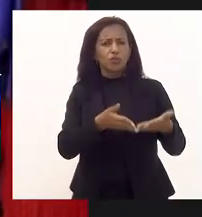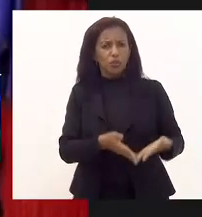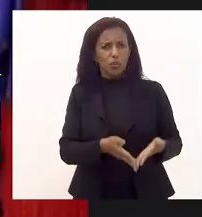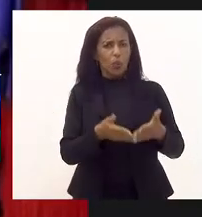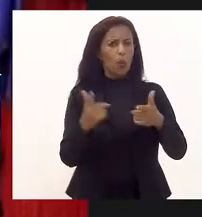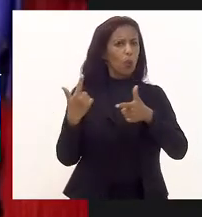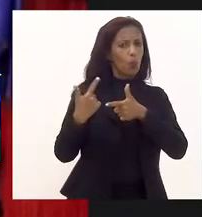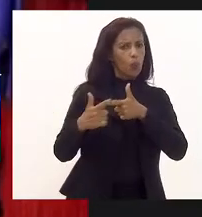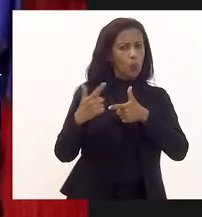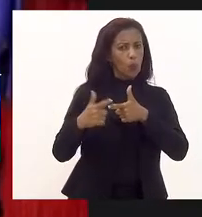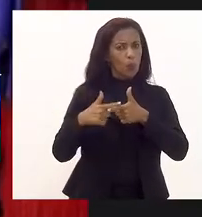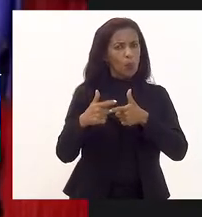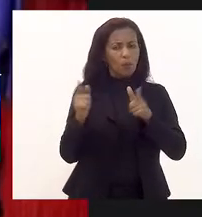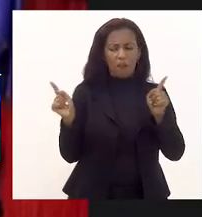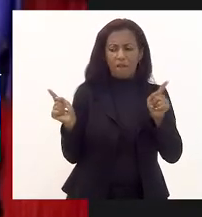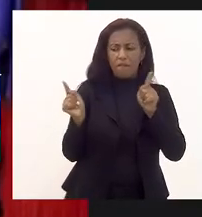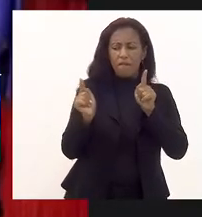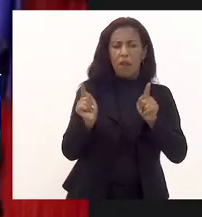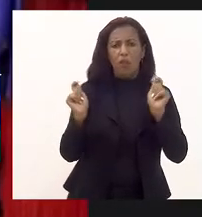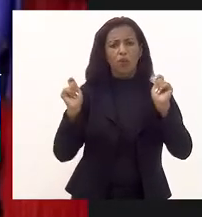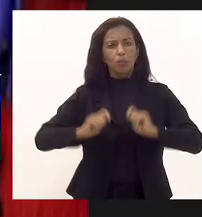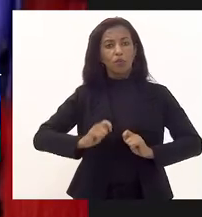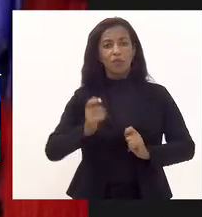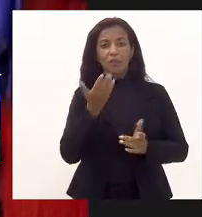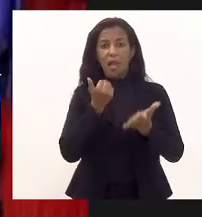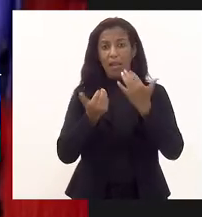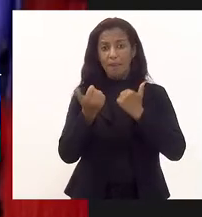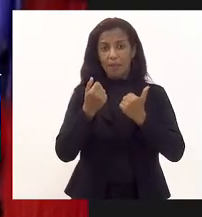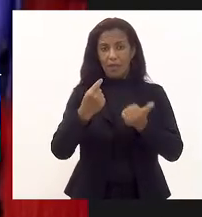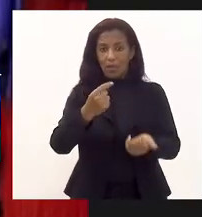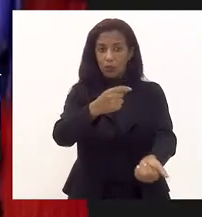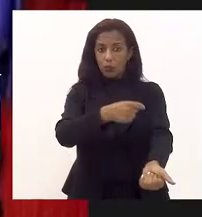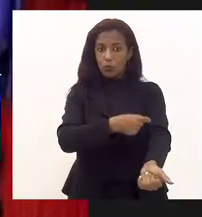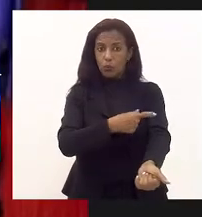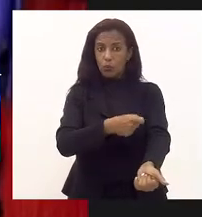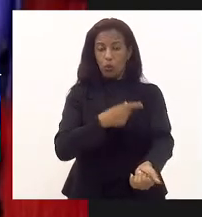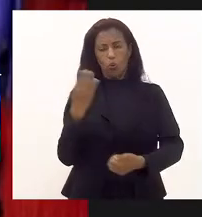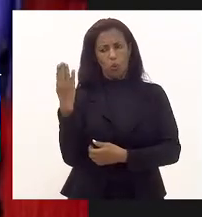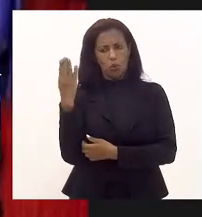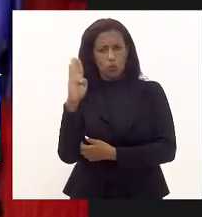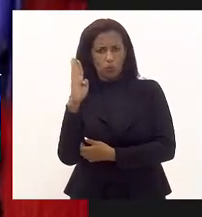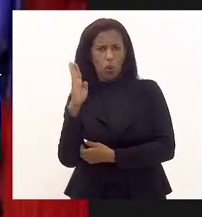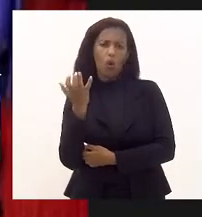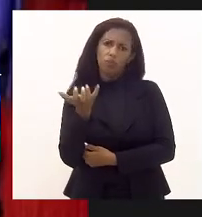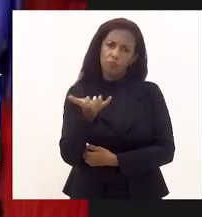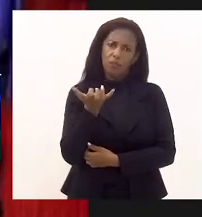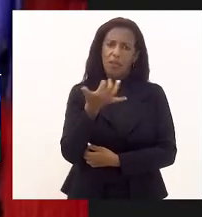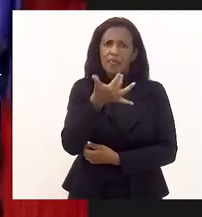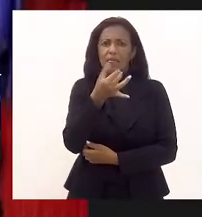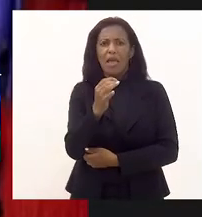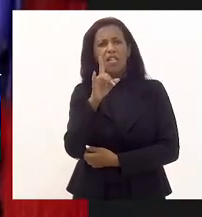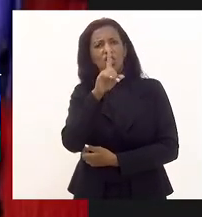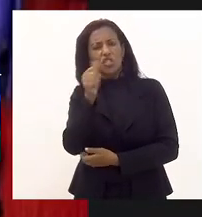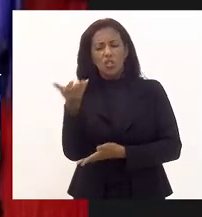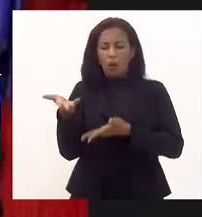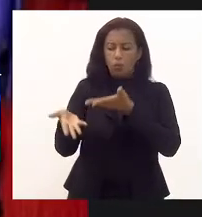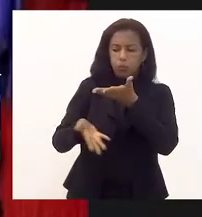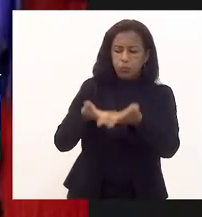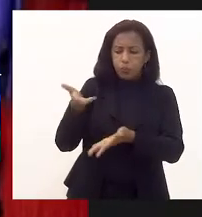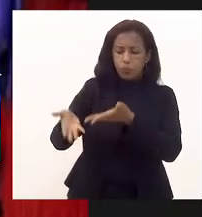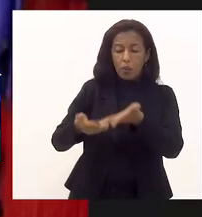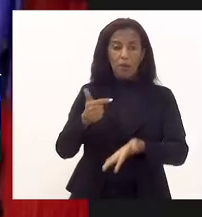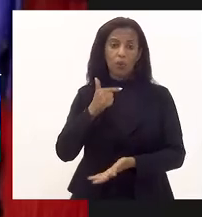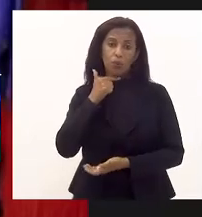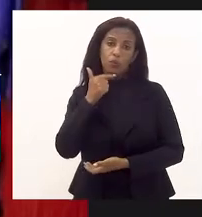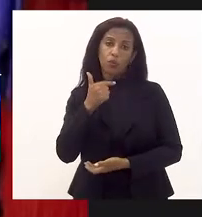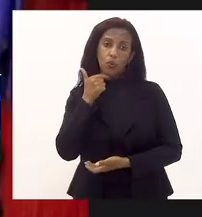e por ser um filhote só seria capaz de ser alimentado por sonda. Nossos biólogos tentaram alimentá-lo por mais de 10 dias, mas como não obtiveram